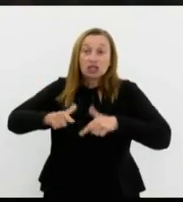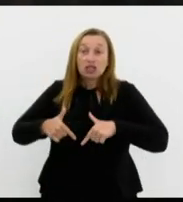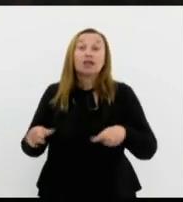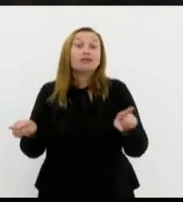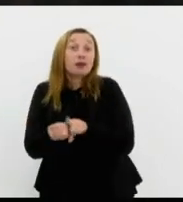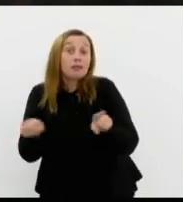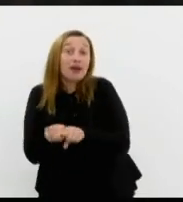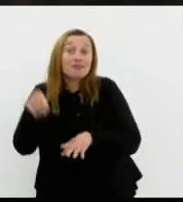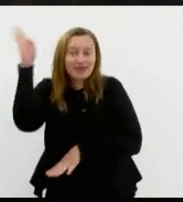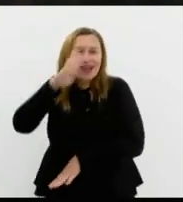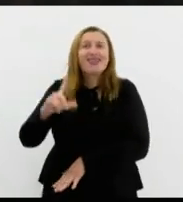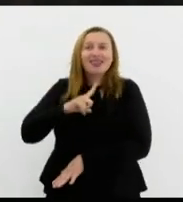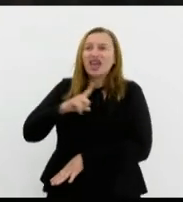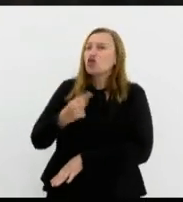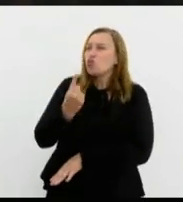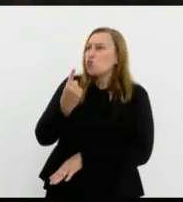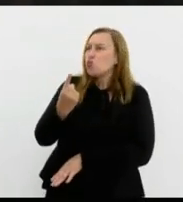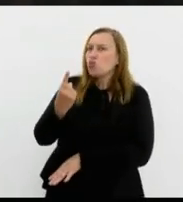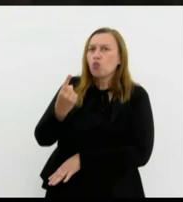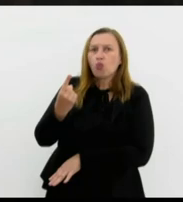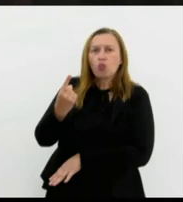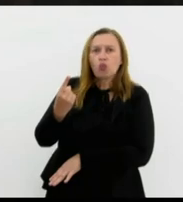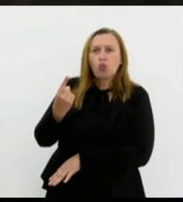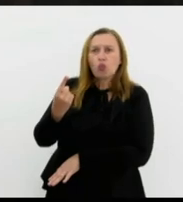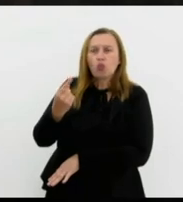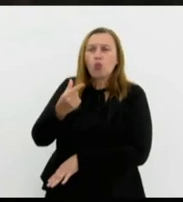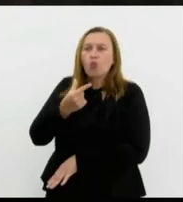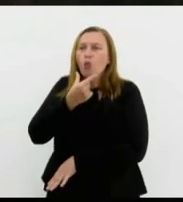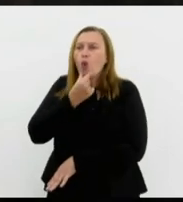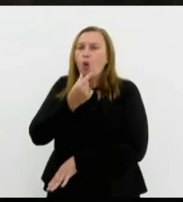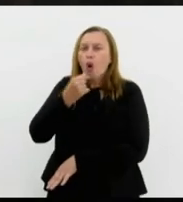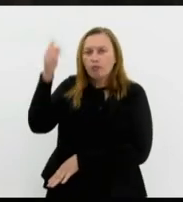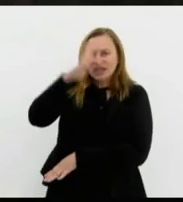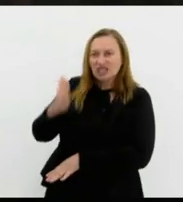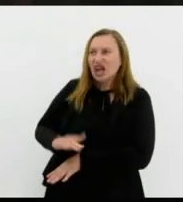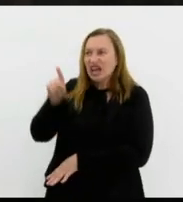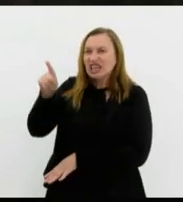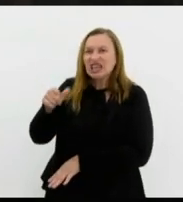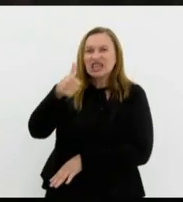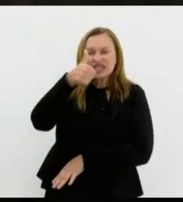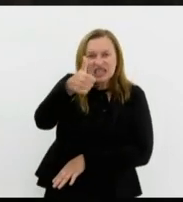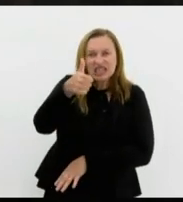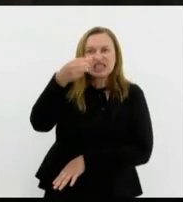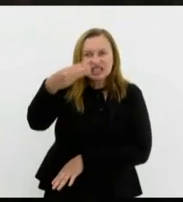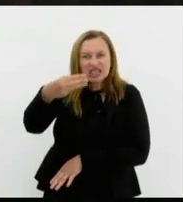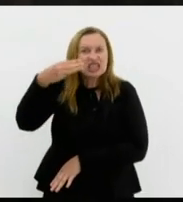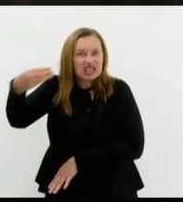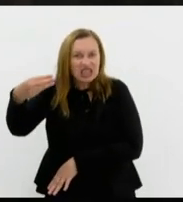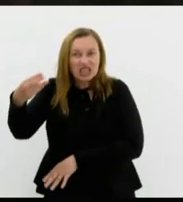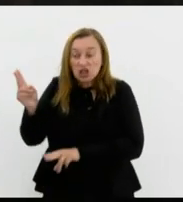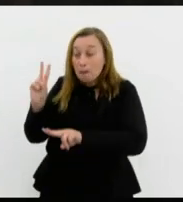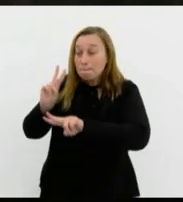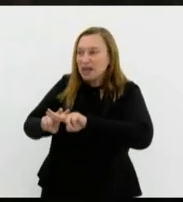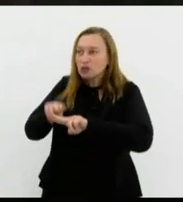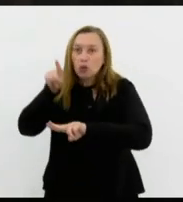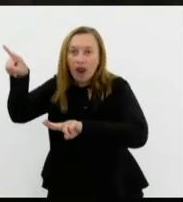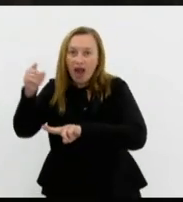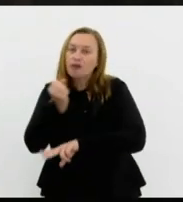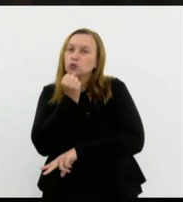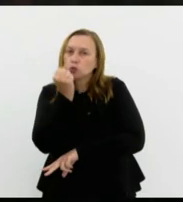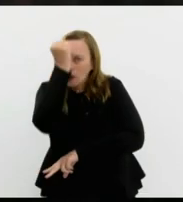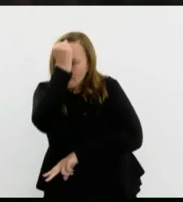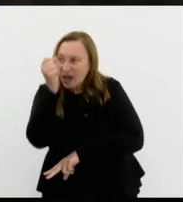aliás tem um brasileiro lá naquele naqueles 136 reféns que estão ainda em poder do Ramaz